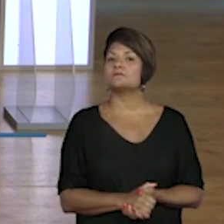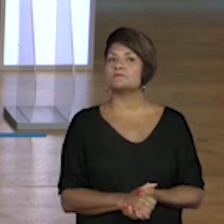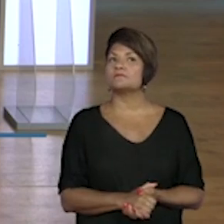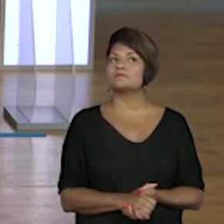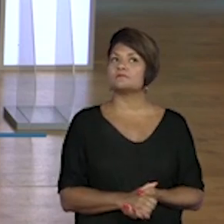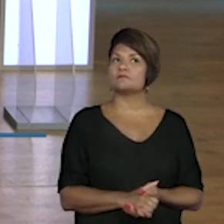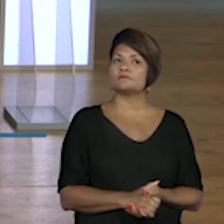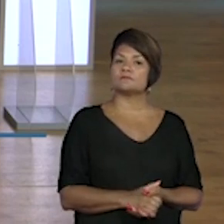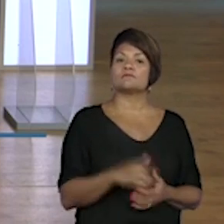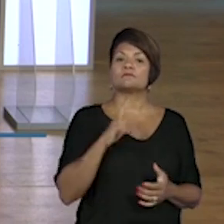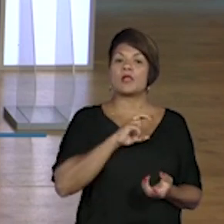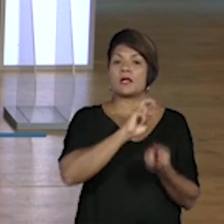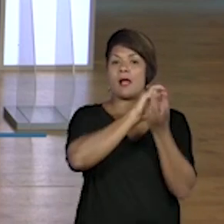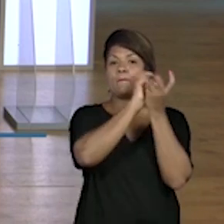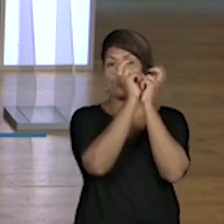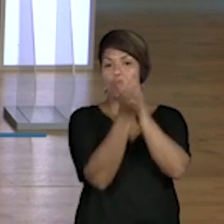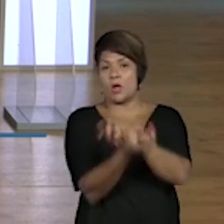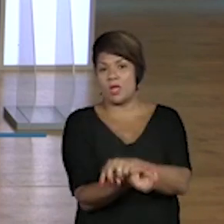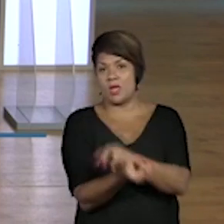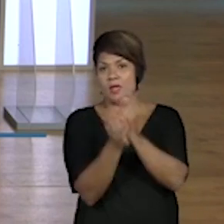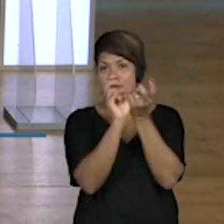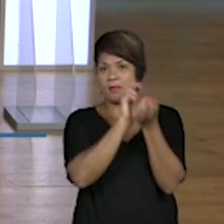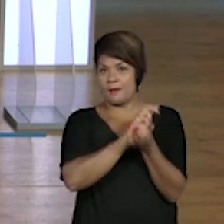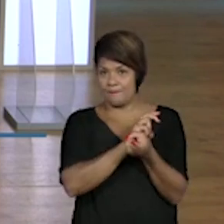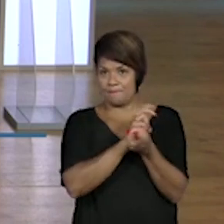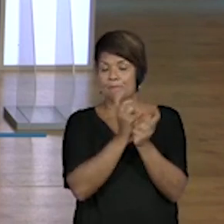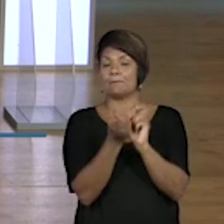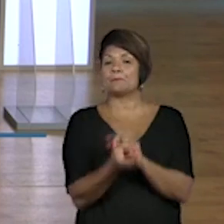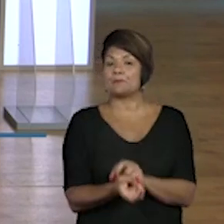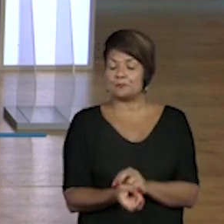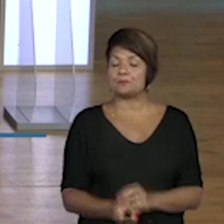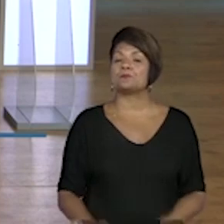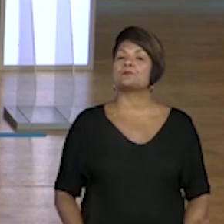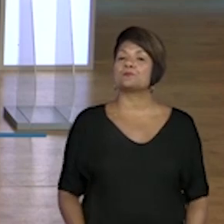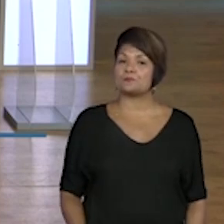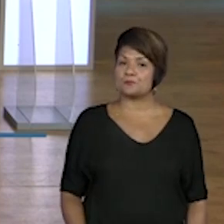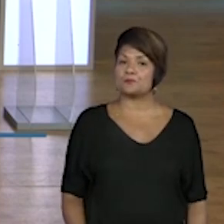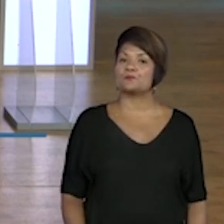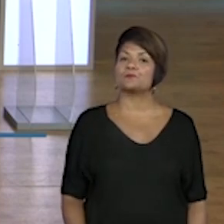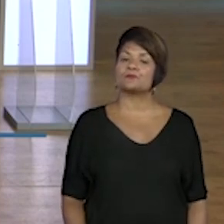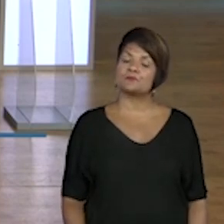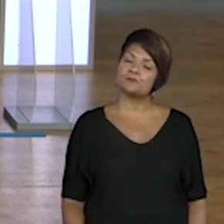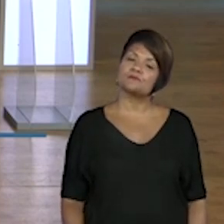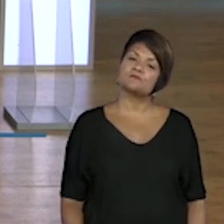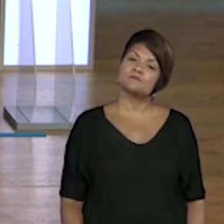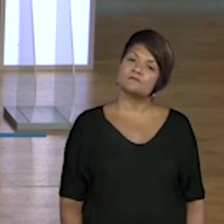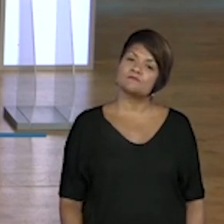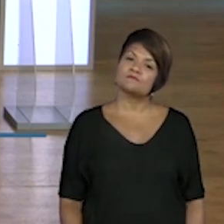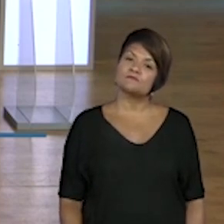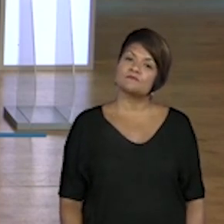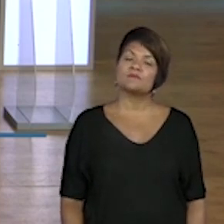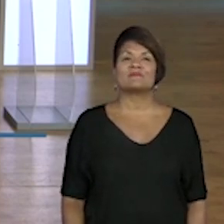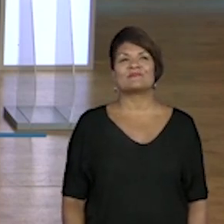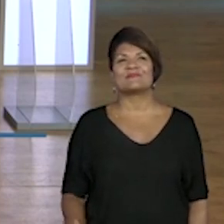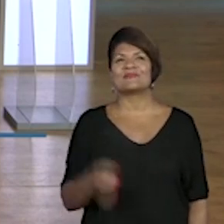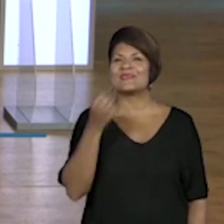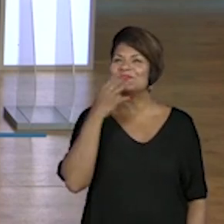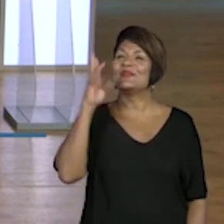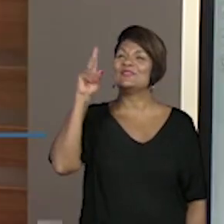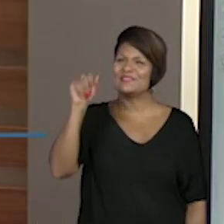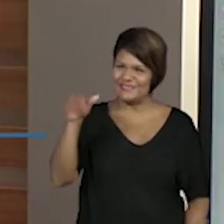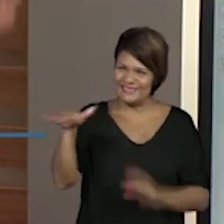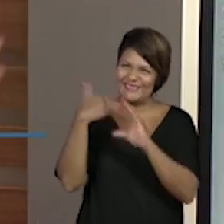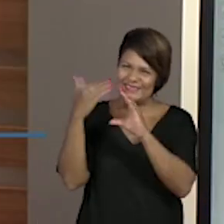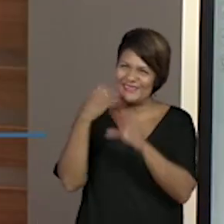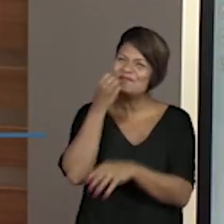Trouxeram aí a capoeira. A capoeira sofreu bastante influência africana mesmo. Bom dia, tem gente dando bom